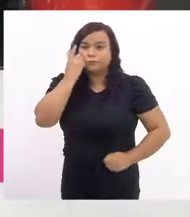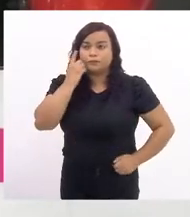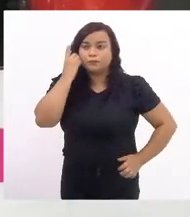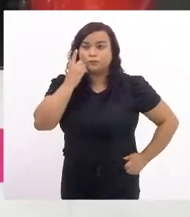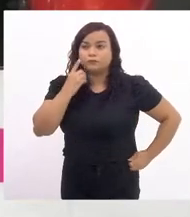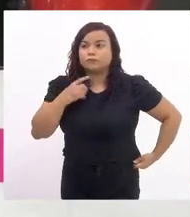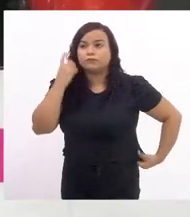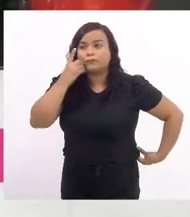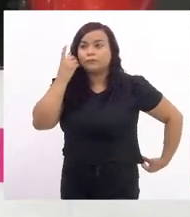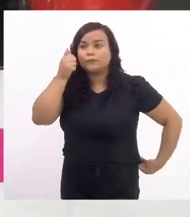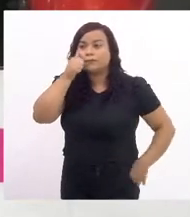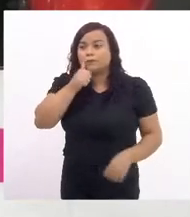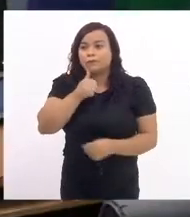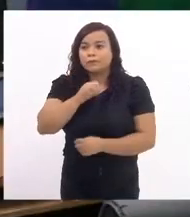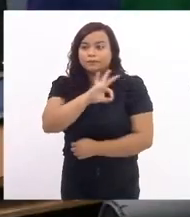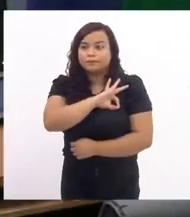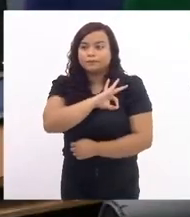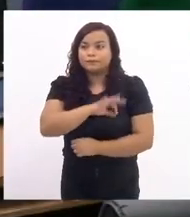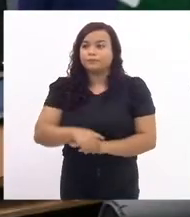Deputada Marta Rocha.